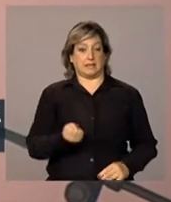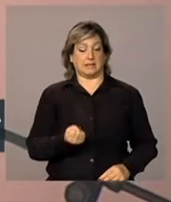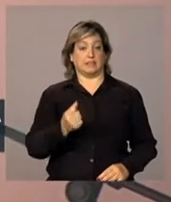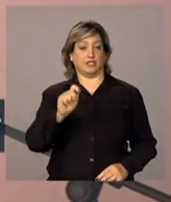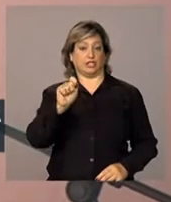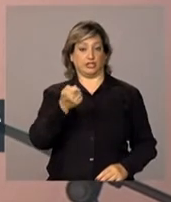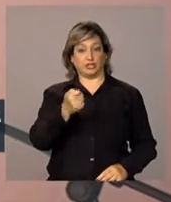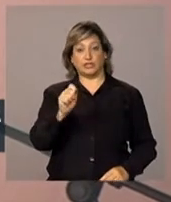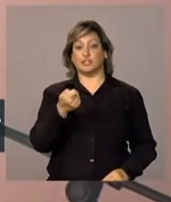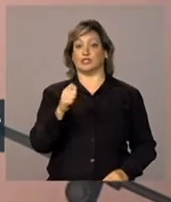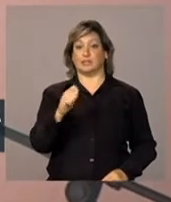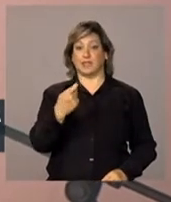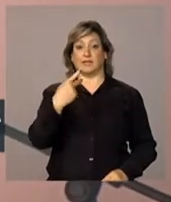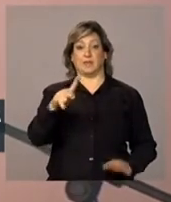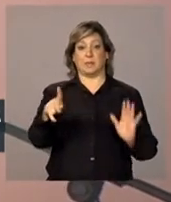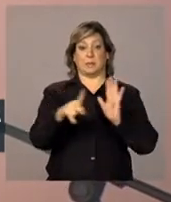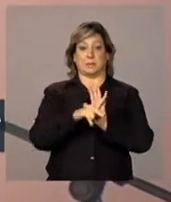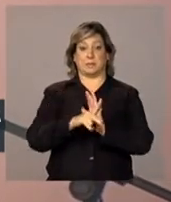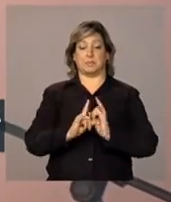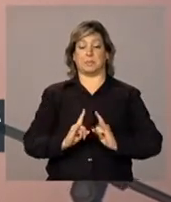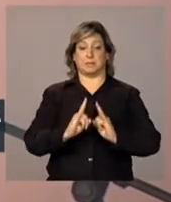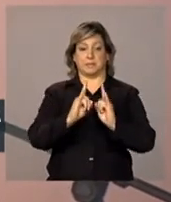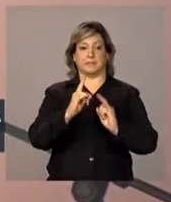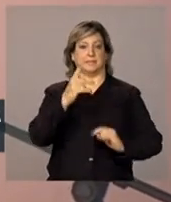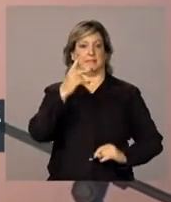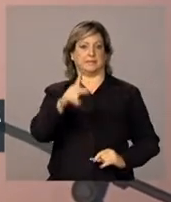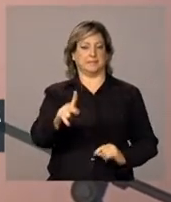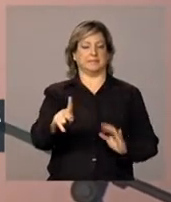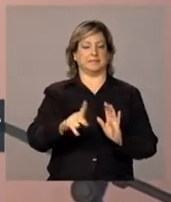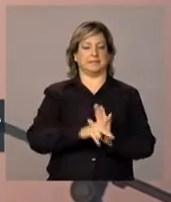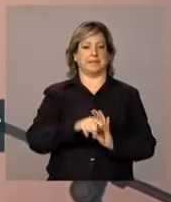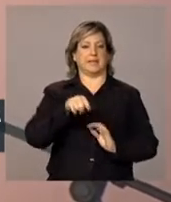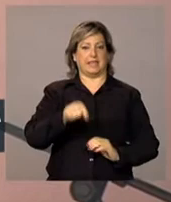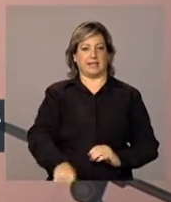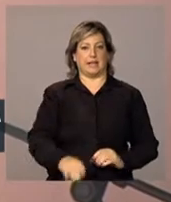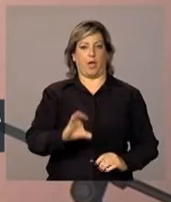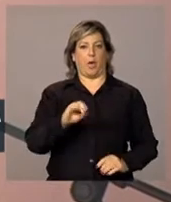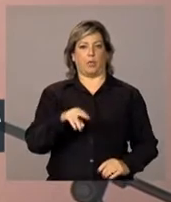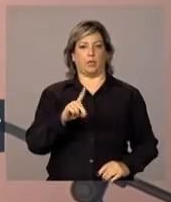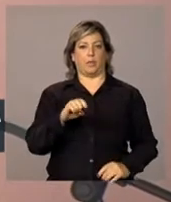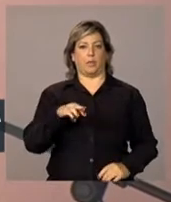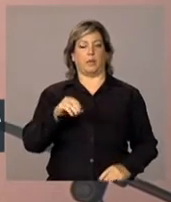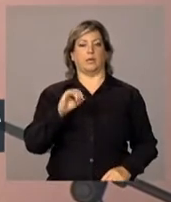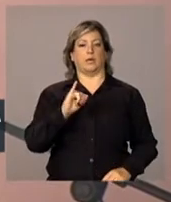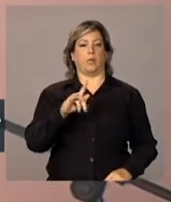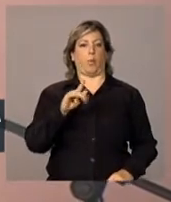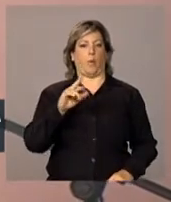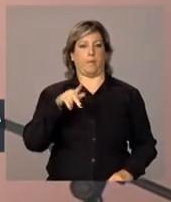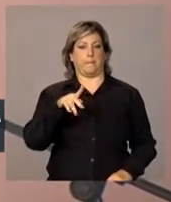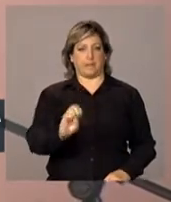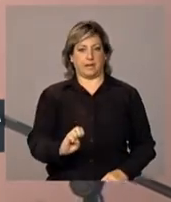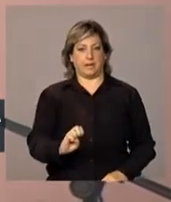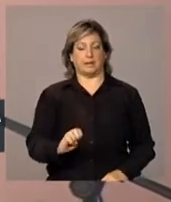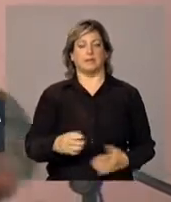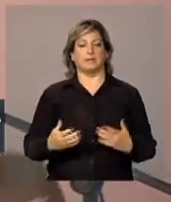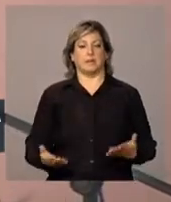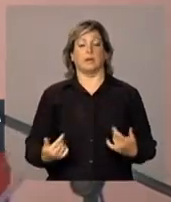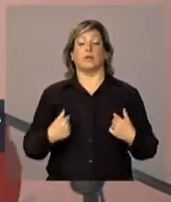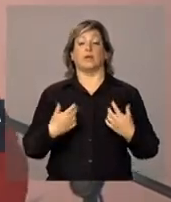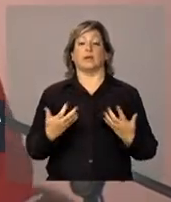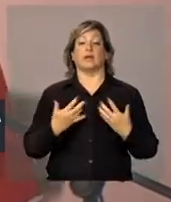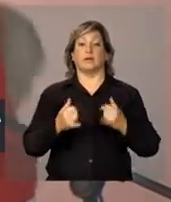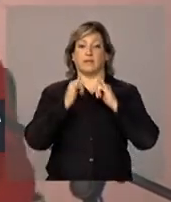a chave dos seus apartamentos aqui no condomínio Iguape, eu queria